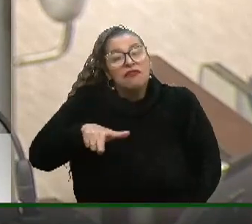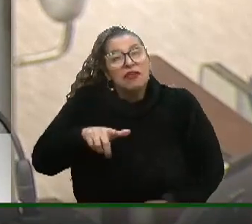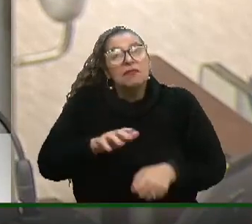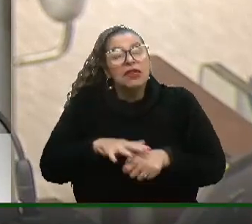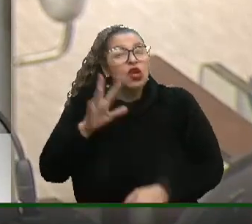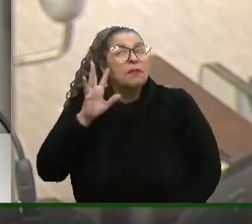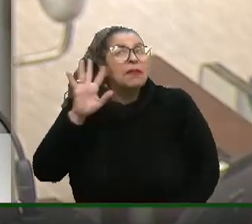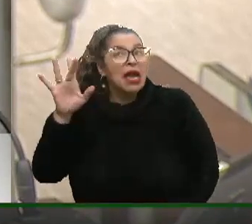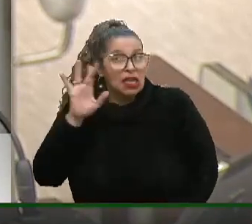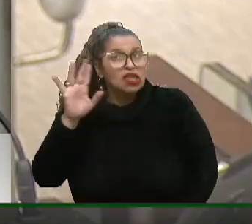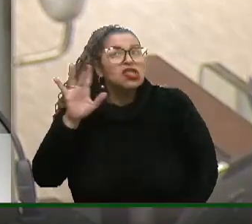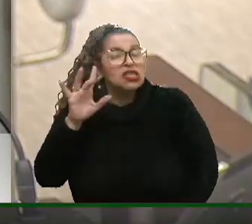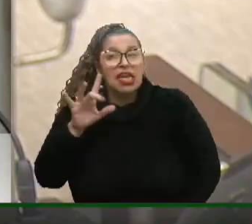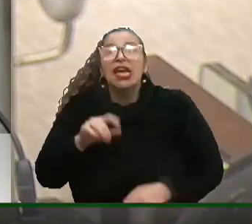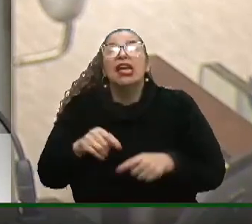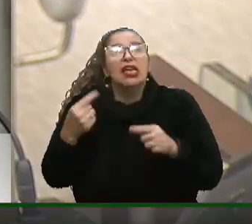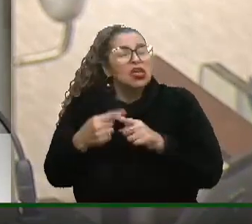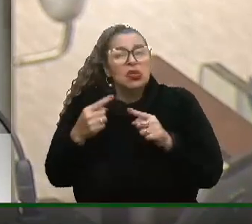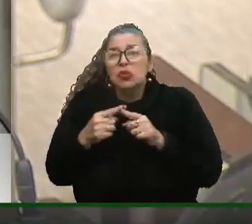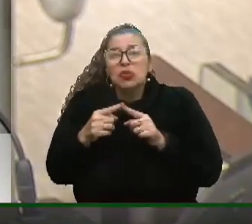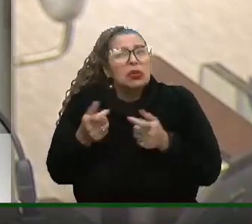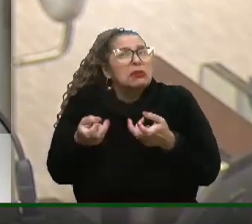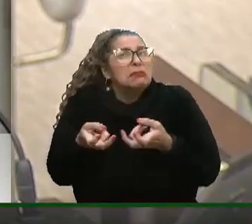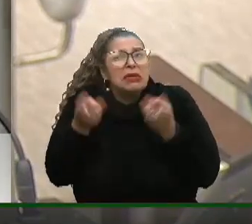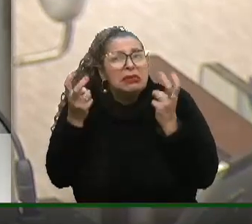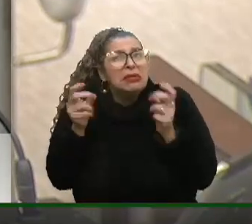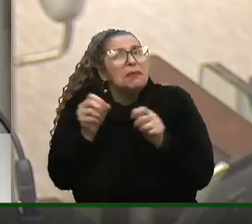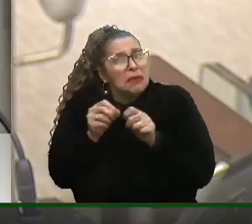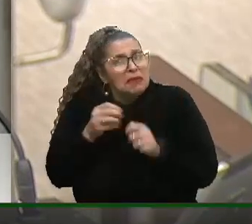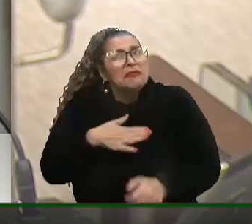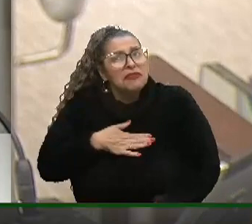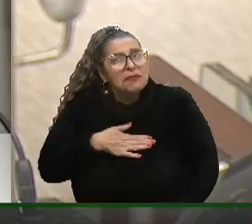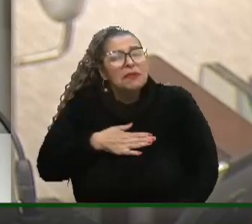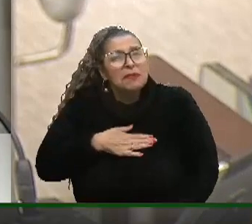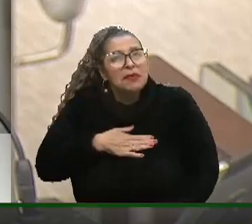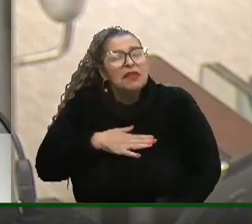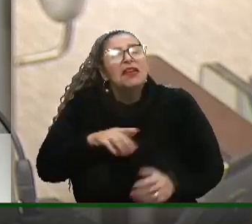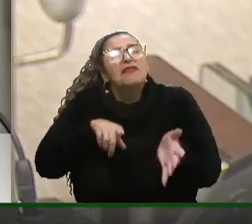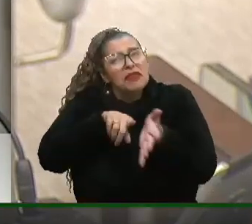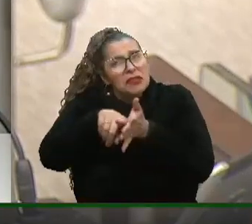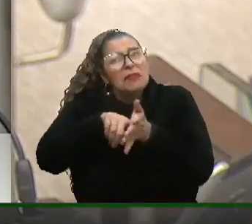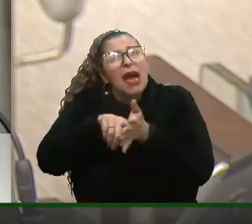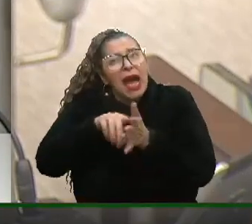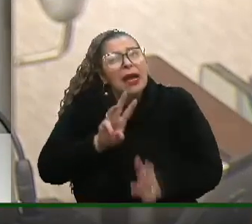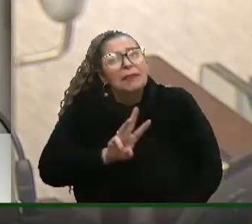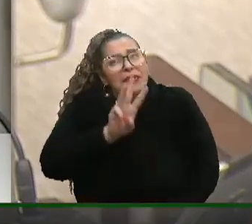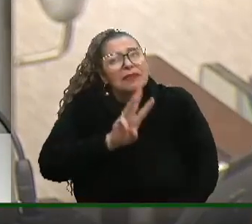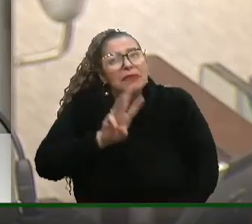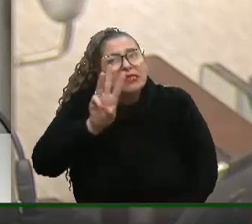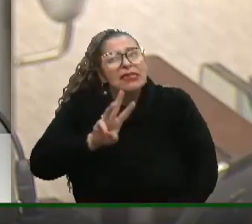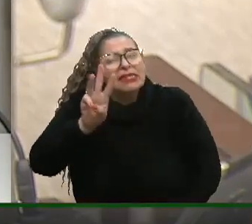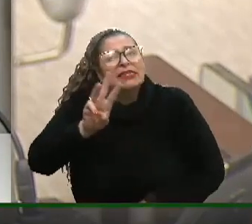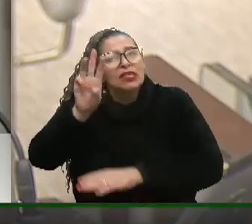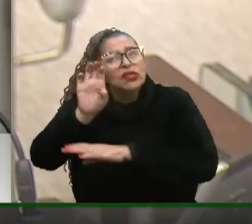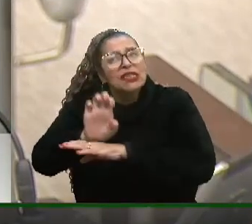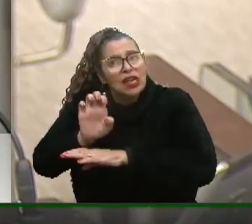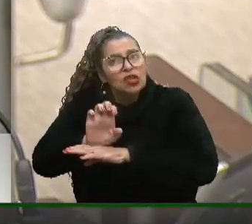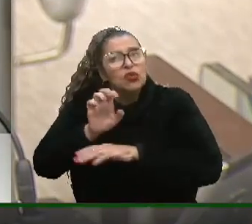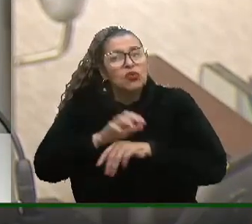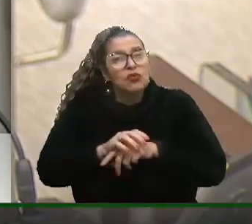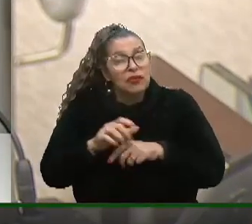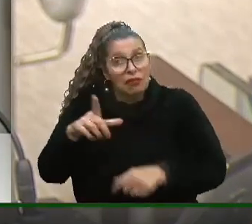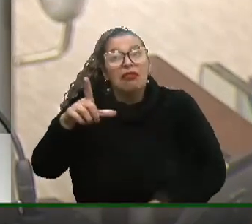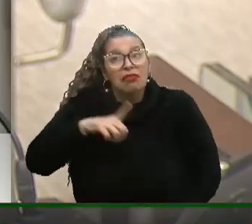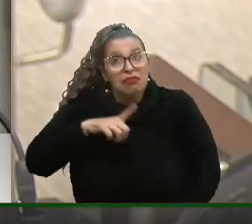quero imaginar que houve um descuido de parte do colega. Fiz uma rápida pesquisa no site do governo do Estado e aqui